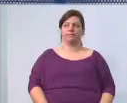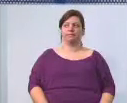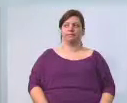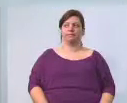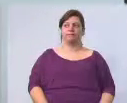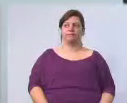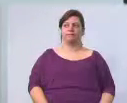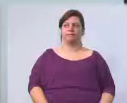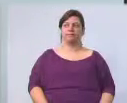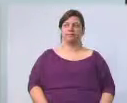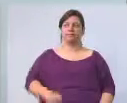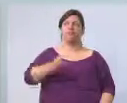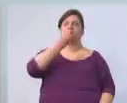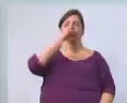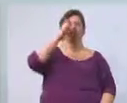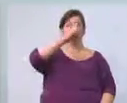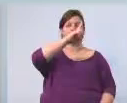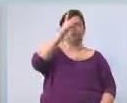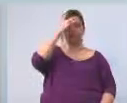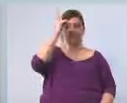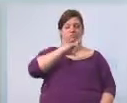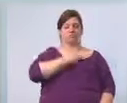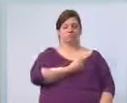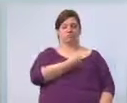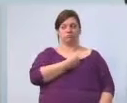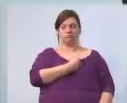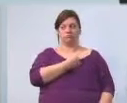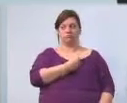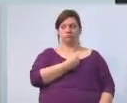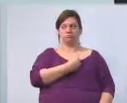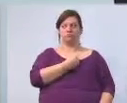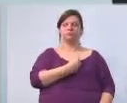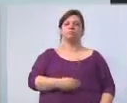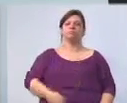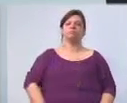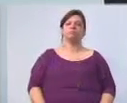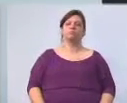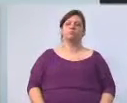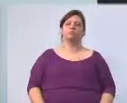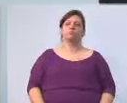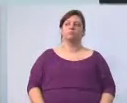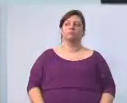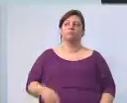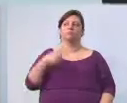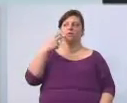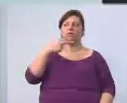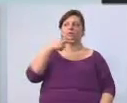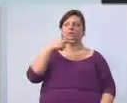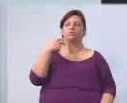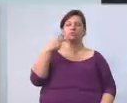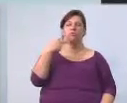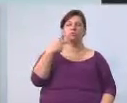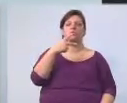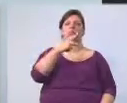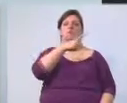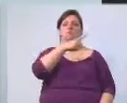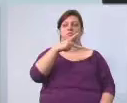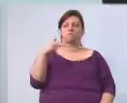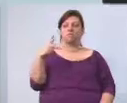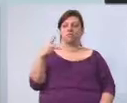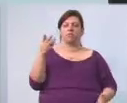Bom dia a todos os presentes, na pessoa do vereador Novinho Brasil, presidente